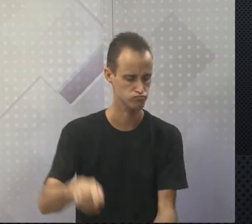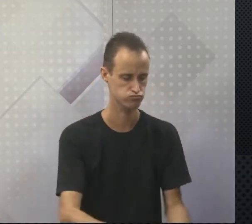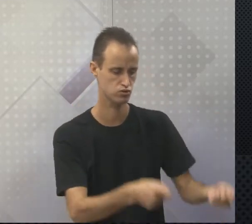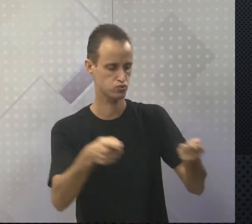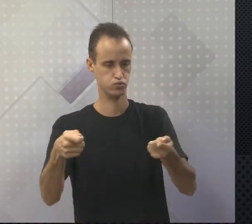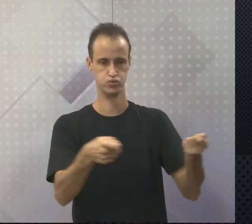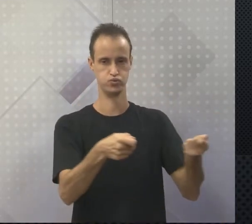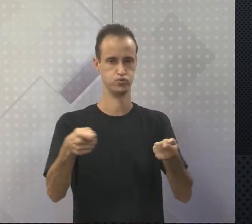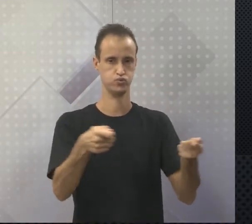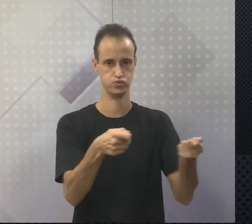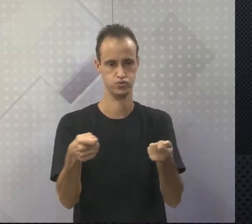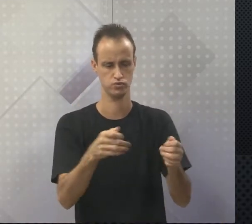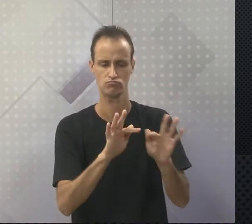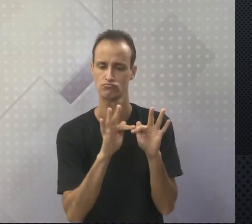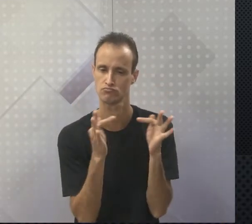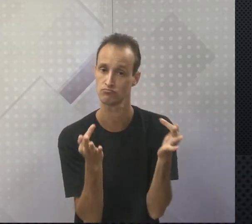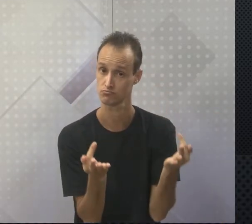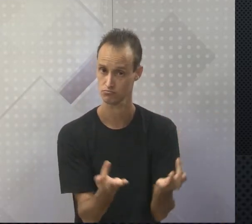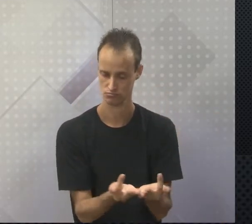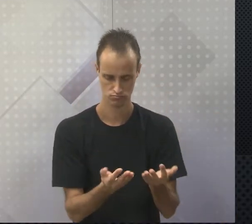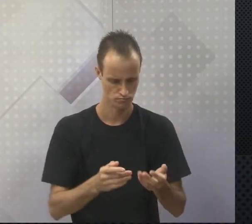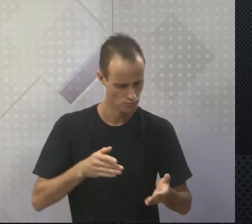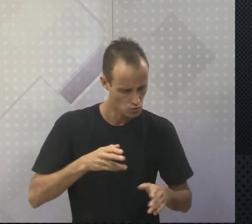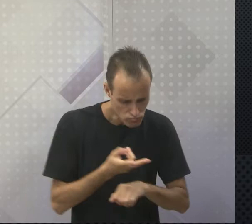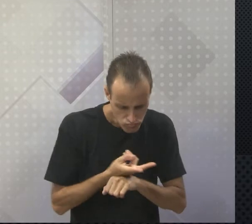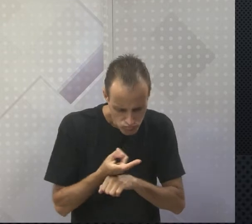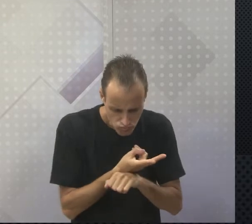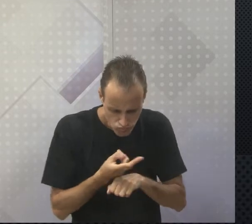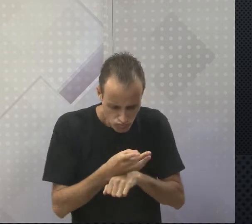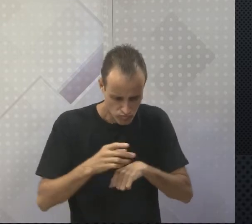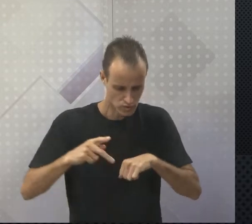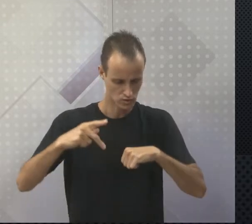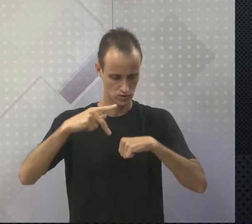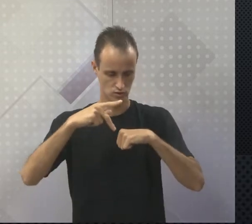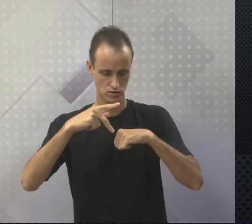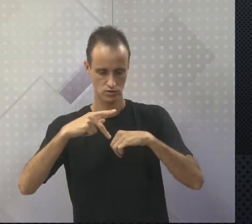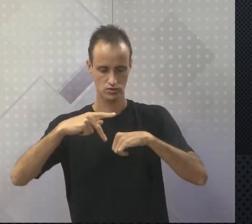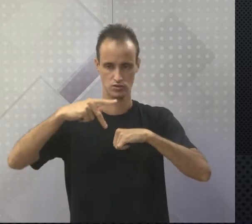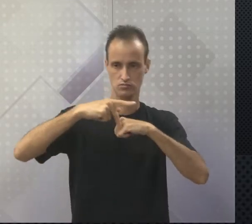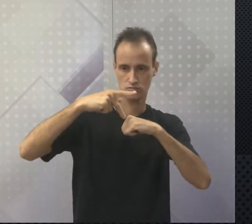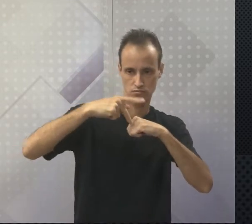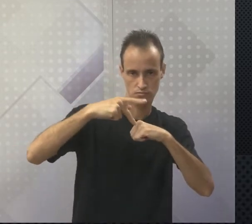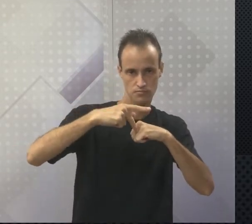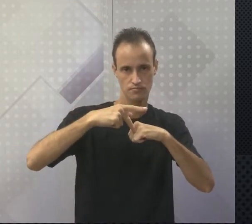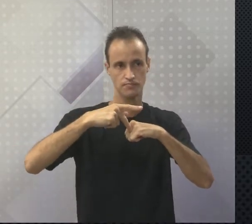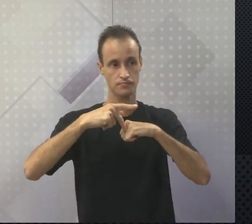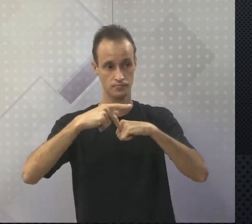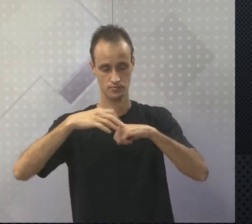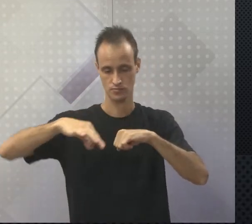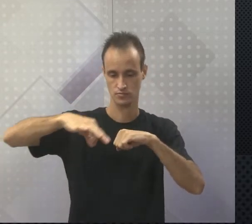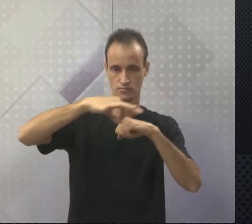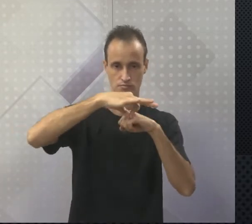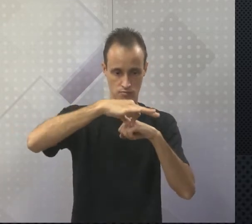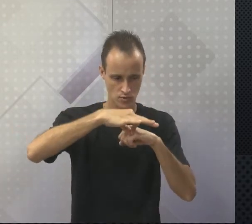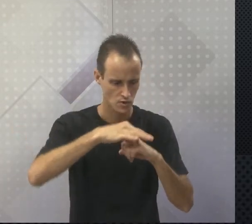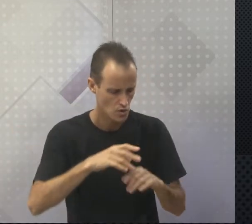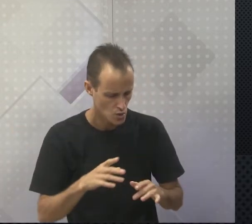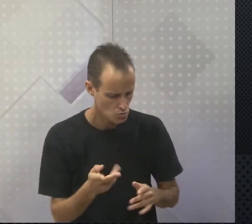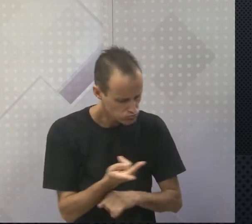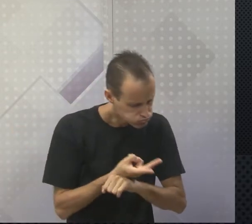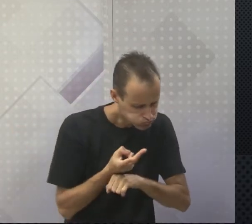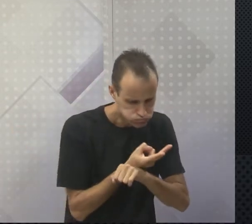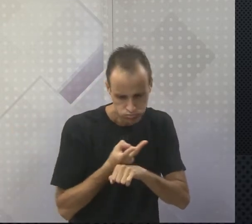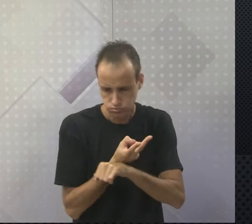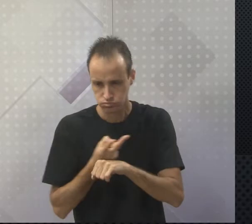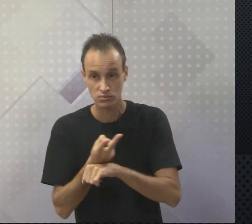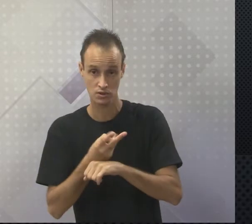nenhum tipo de maquinário. O pessoal aí à procura de pedras preciosas, que na geografia a gente conhece por gemas. Então aí muito